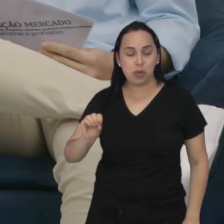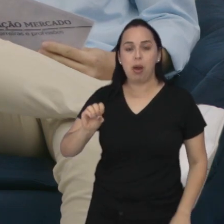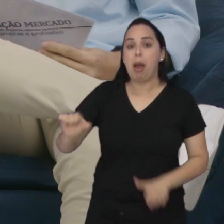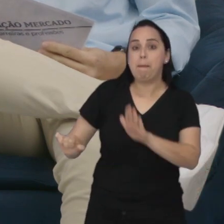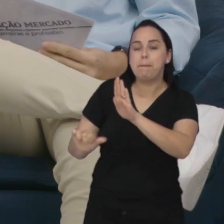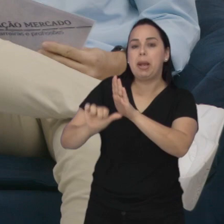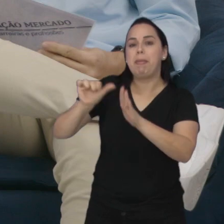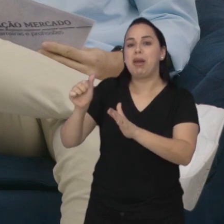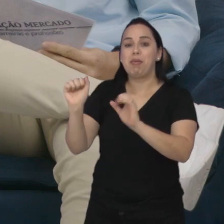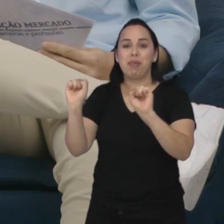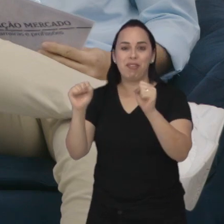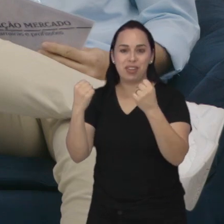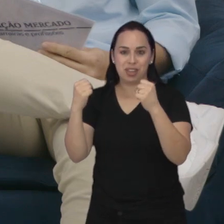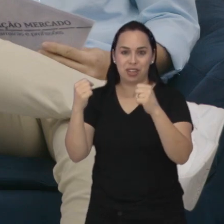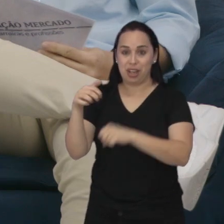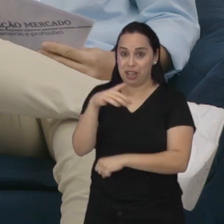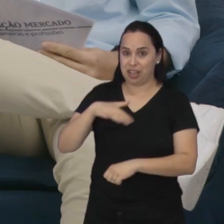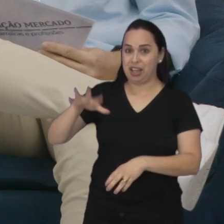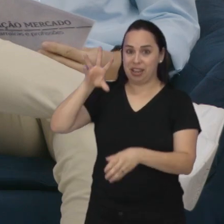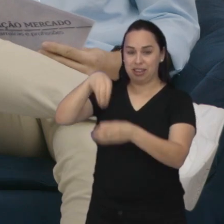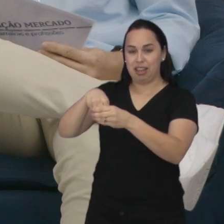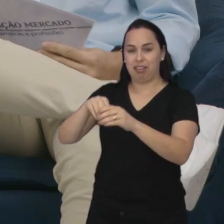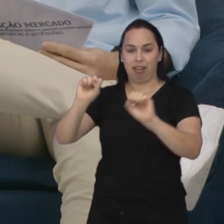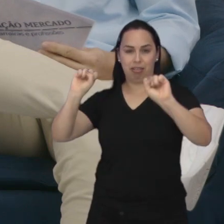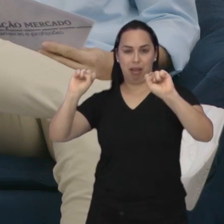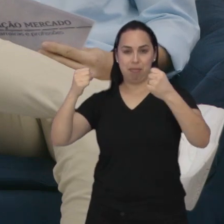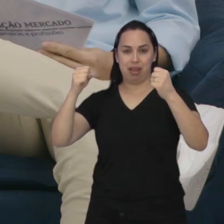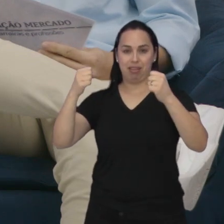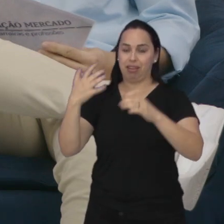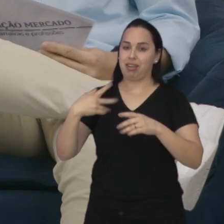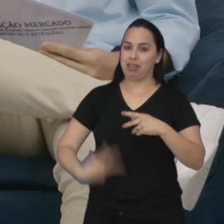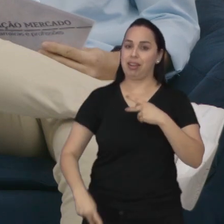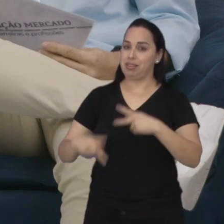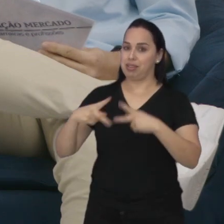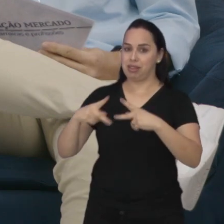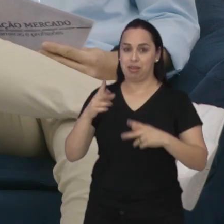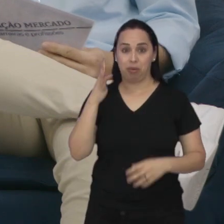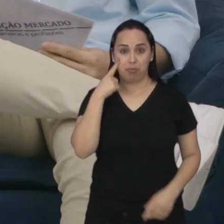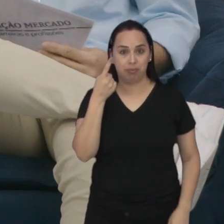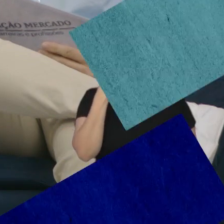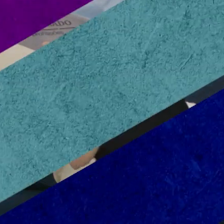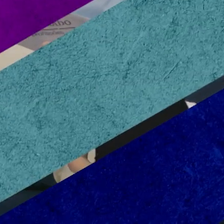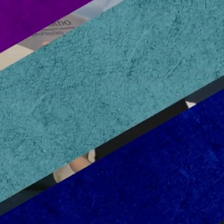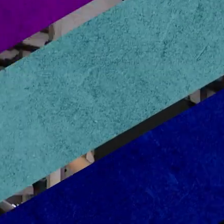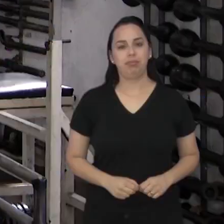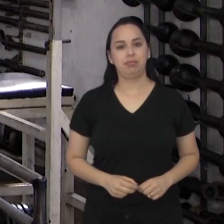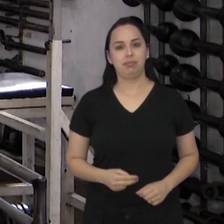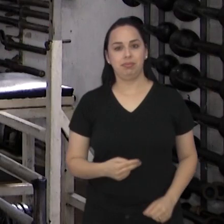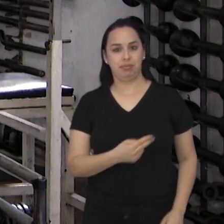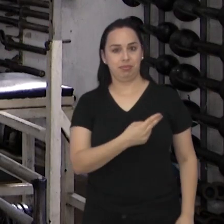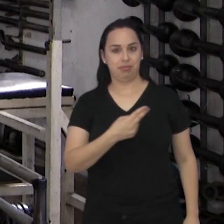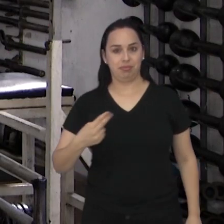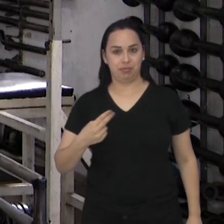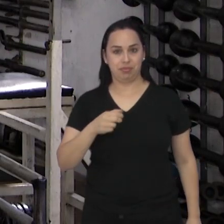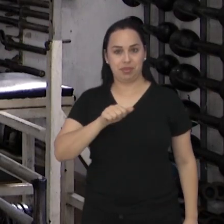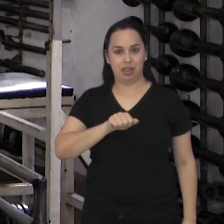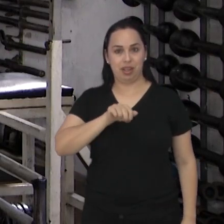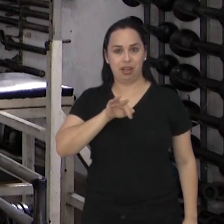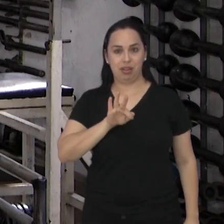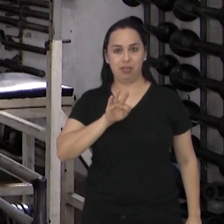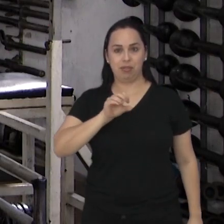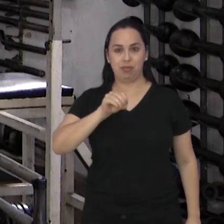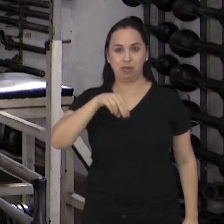Ele que foi um dos primeiros professores de academia esportiva em São José dos Campos. Confira. Meu nome é